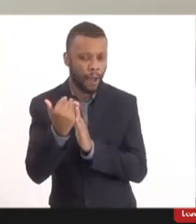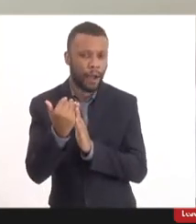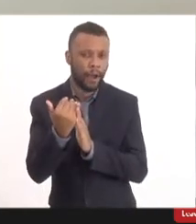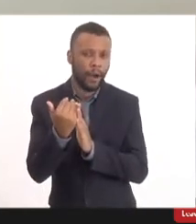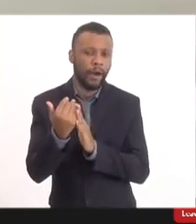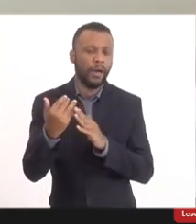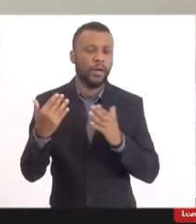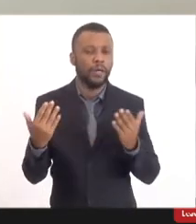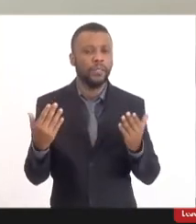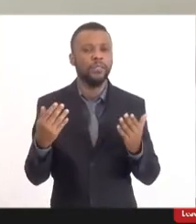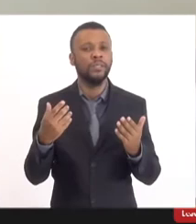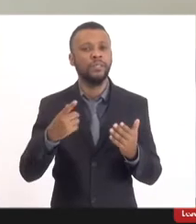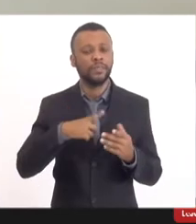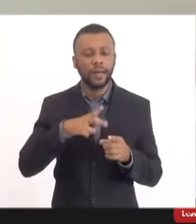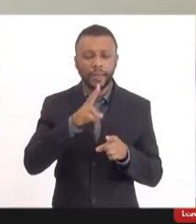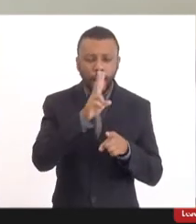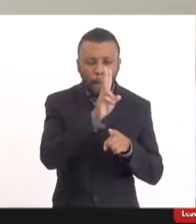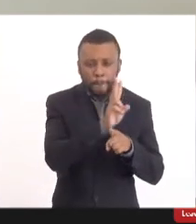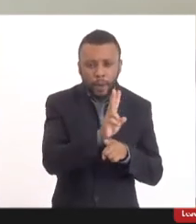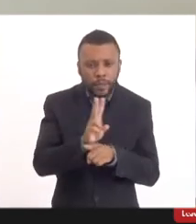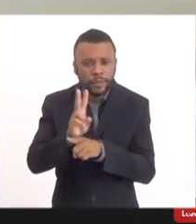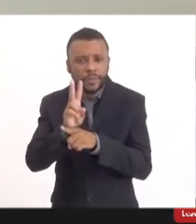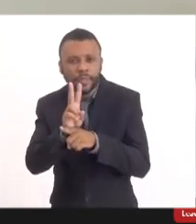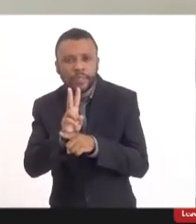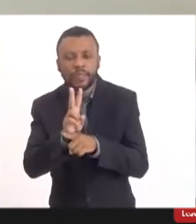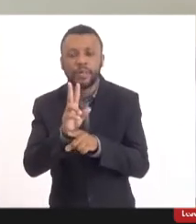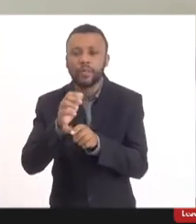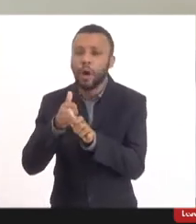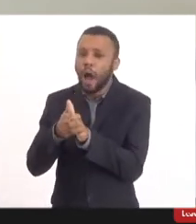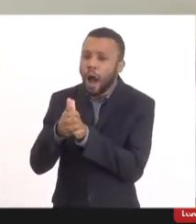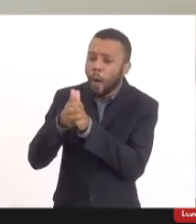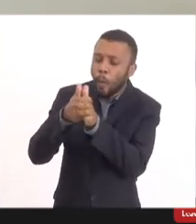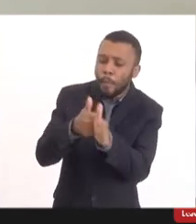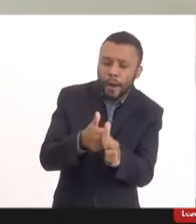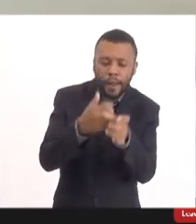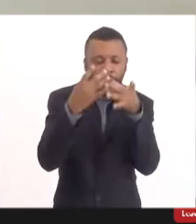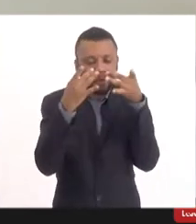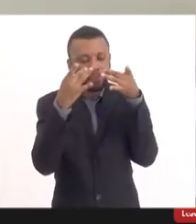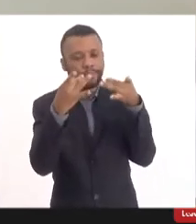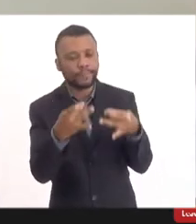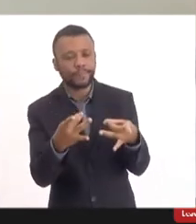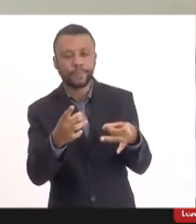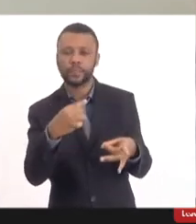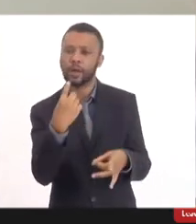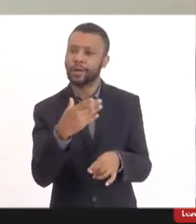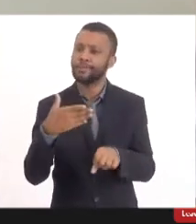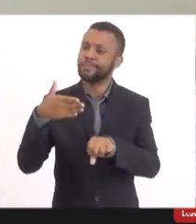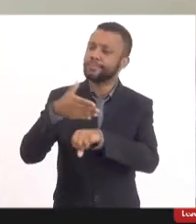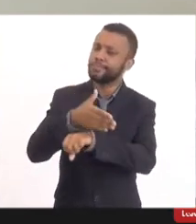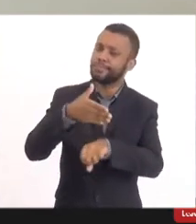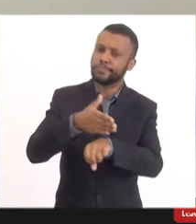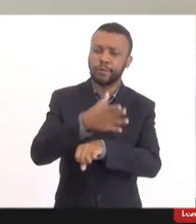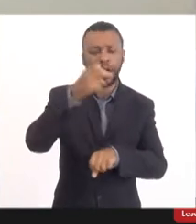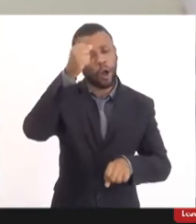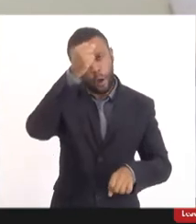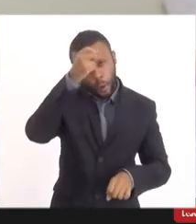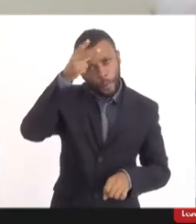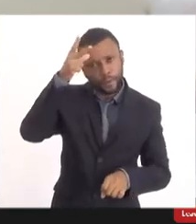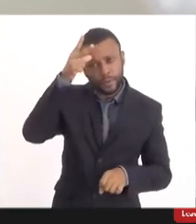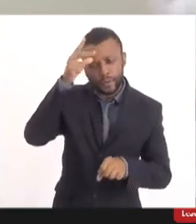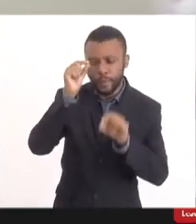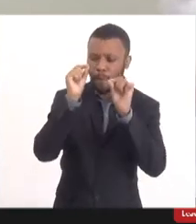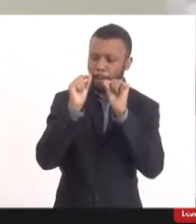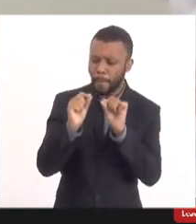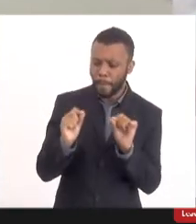além desse monitoramento, além desse acompanhamento que a gente faz frequentemente, os municípios estão em constante